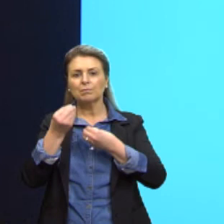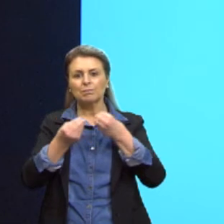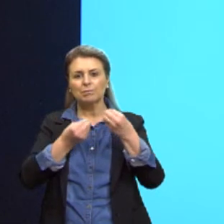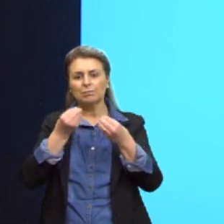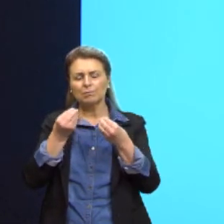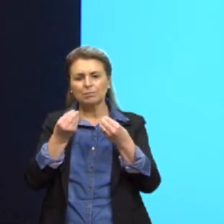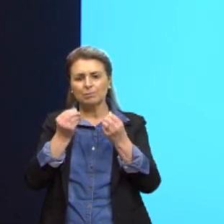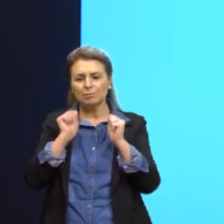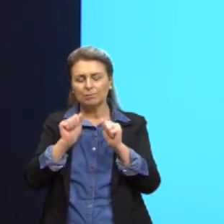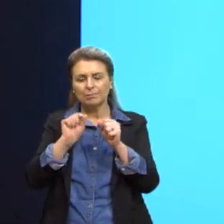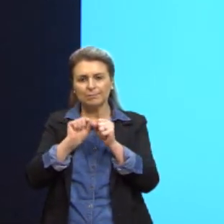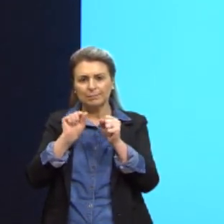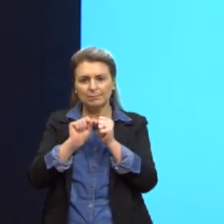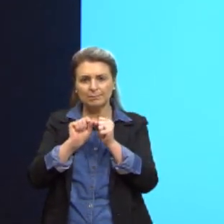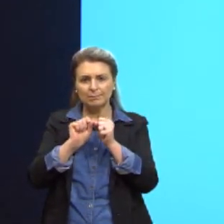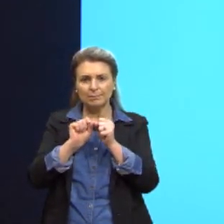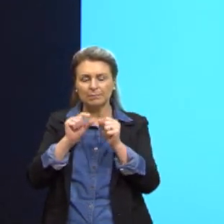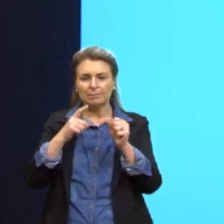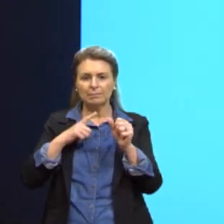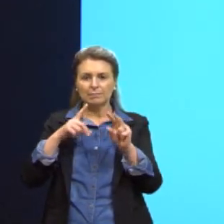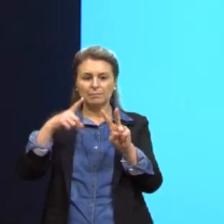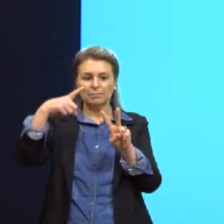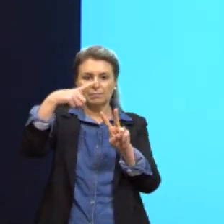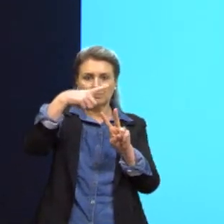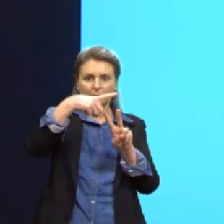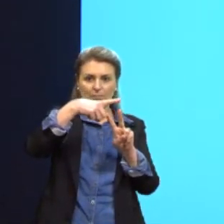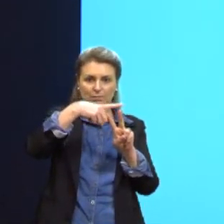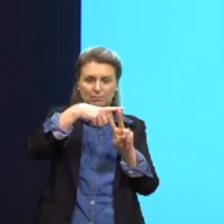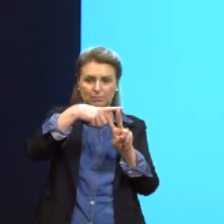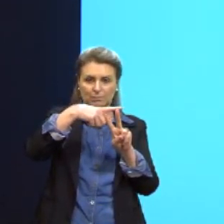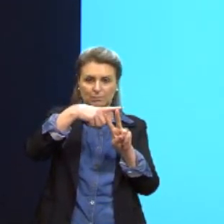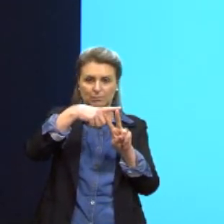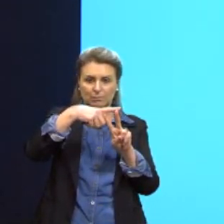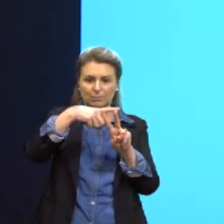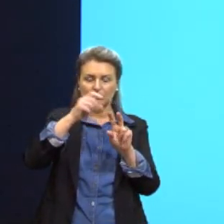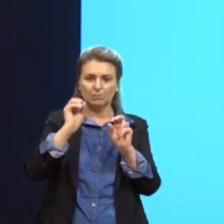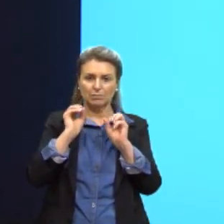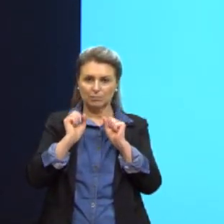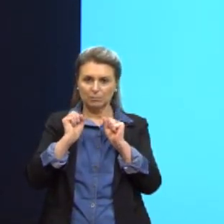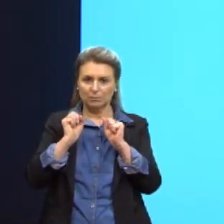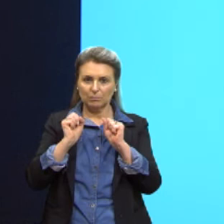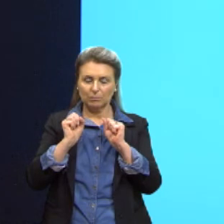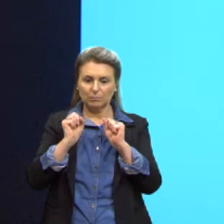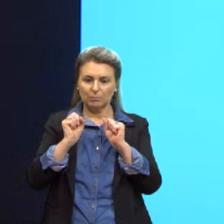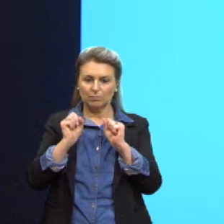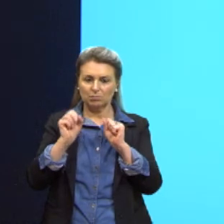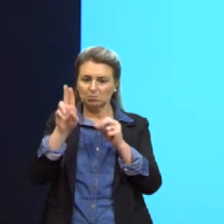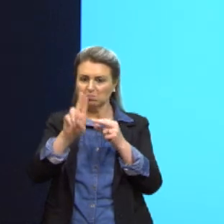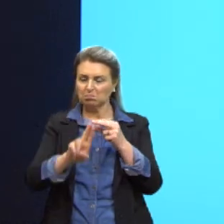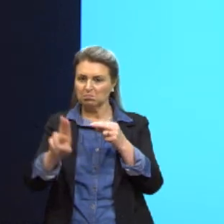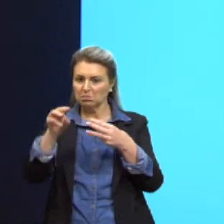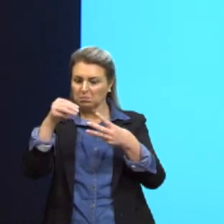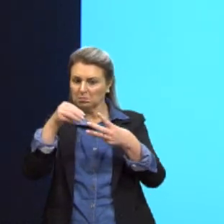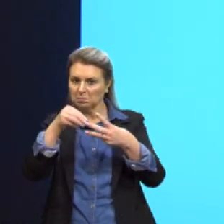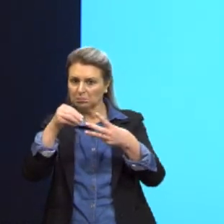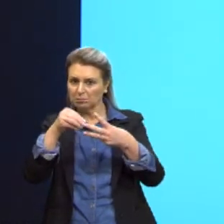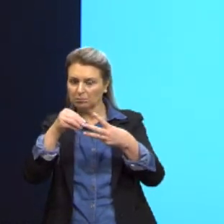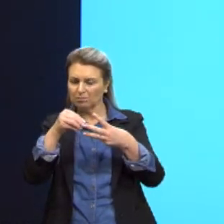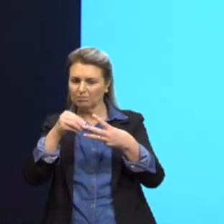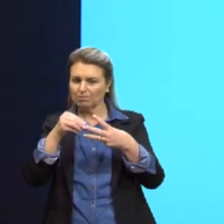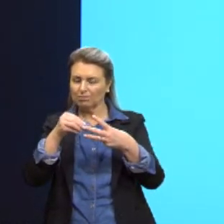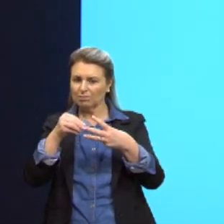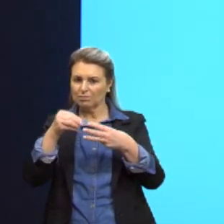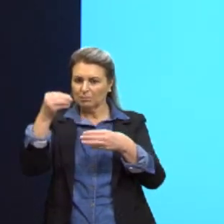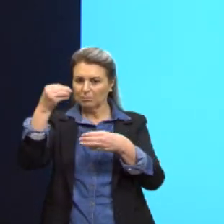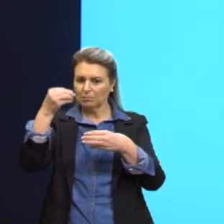um vetor e nós podemos simplesmente inserir algumas células de interesse no organismo